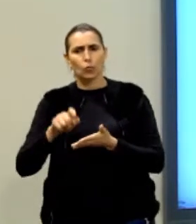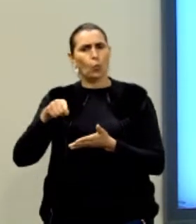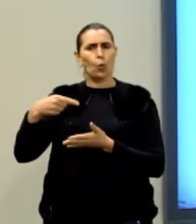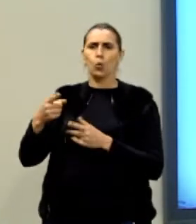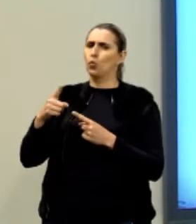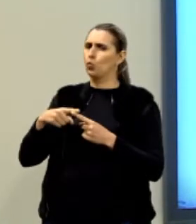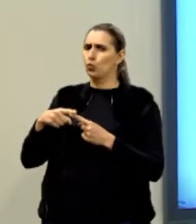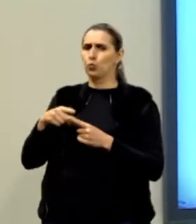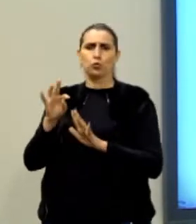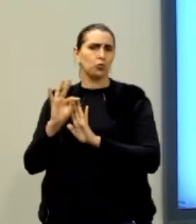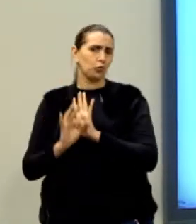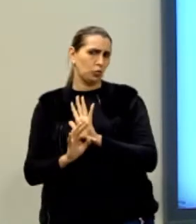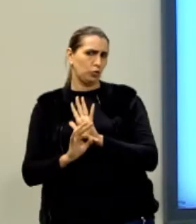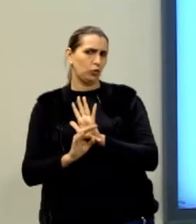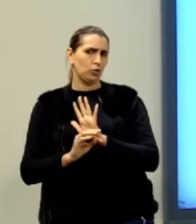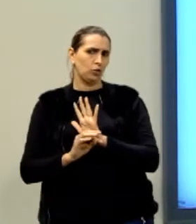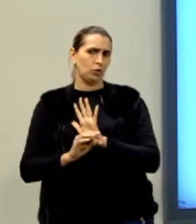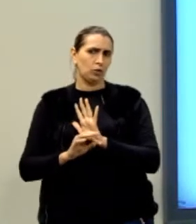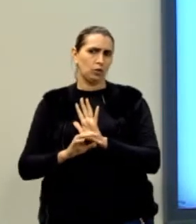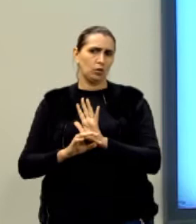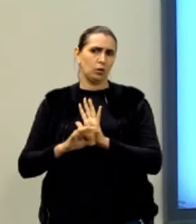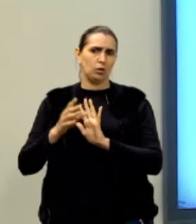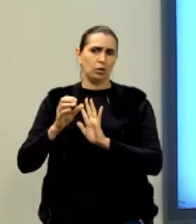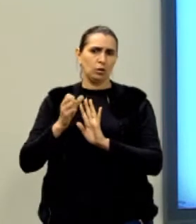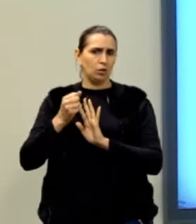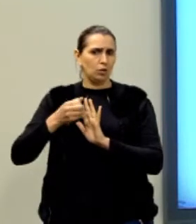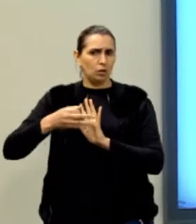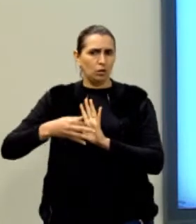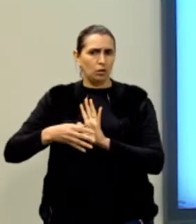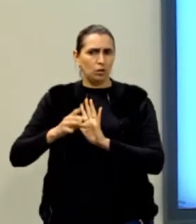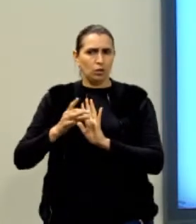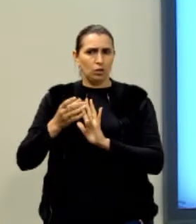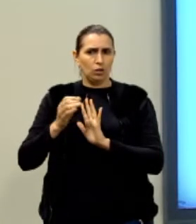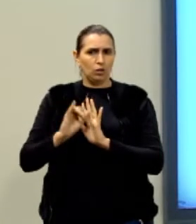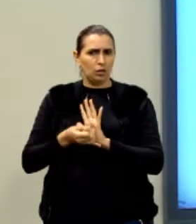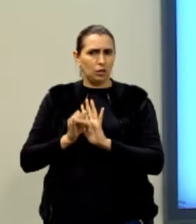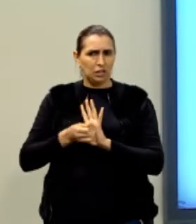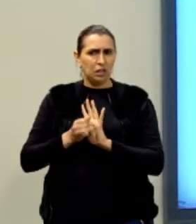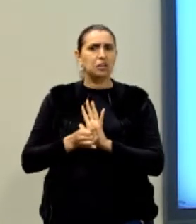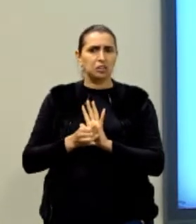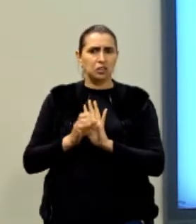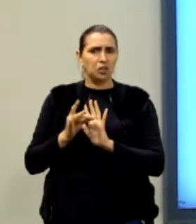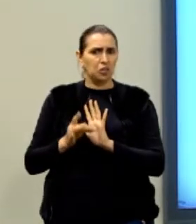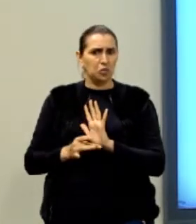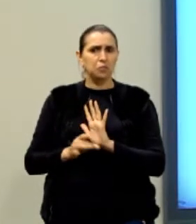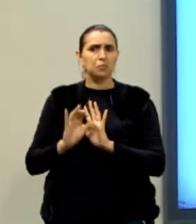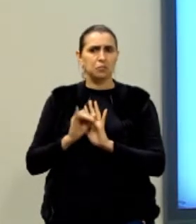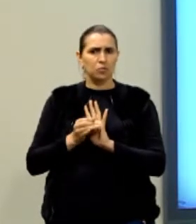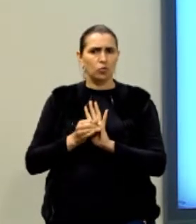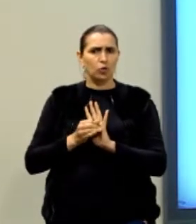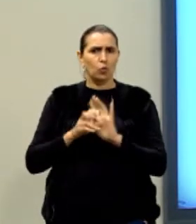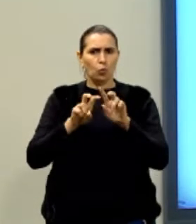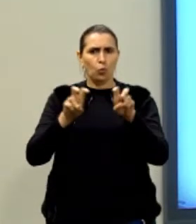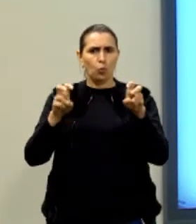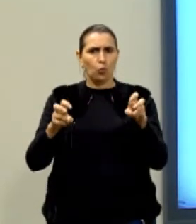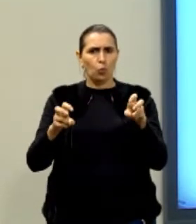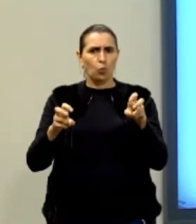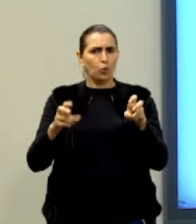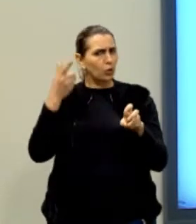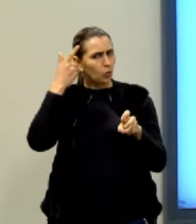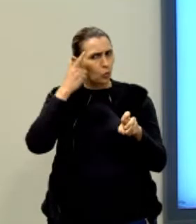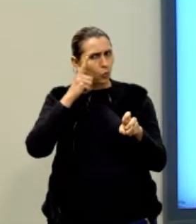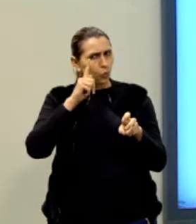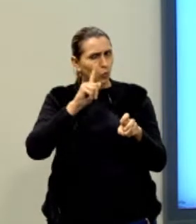outra tipologia, como a descritiva, a narrativa, quando a banca não consegue visualizar dentro desse